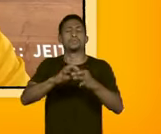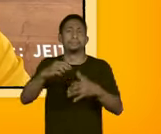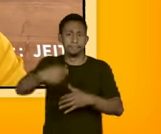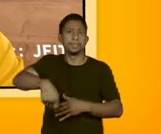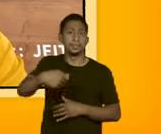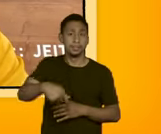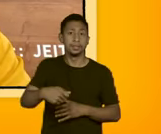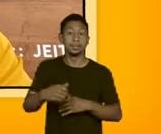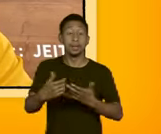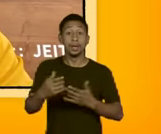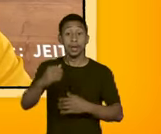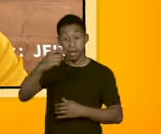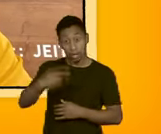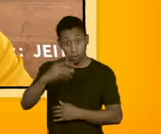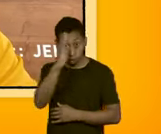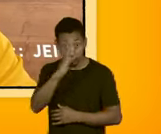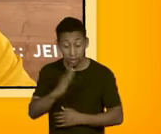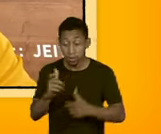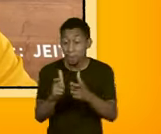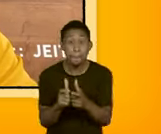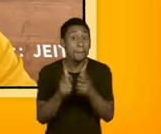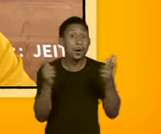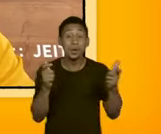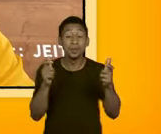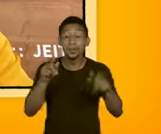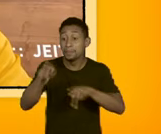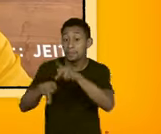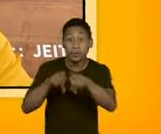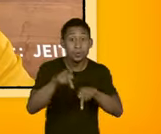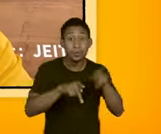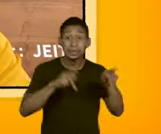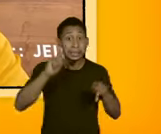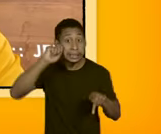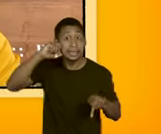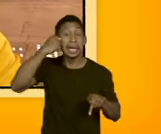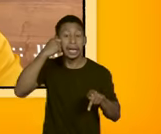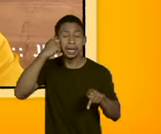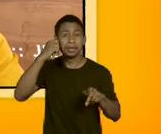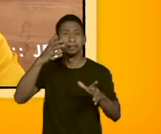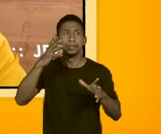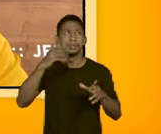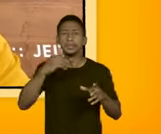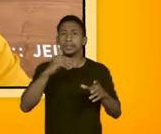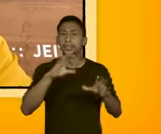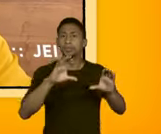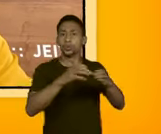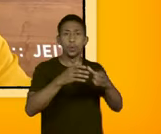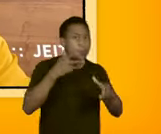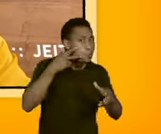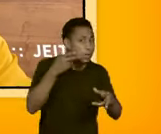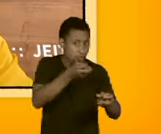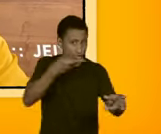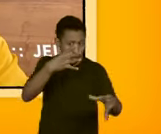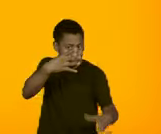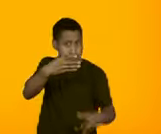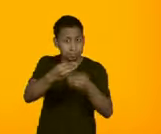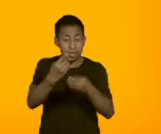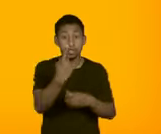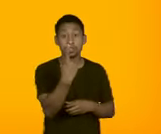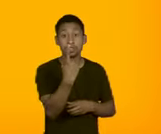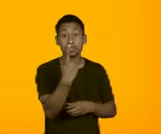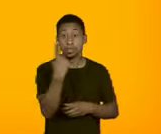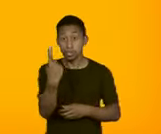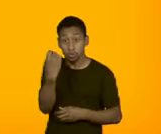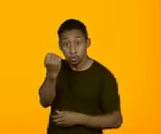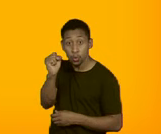país como o Brasil, que tem como maioria a população negra, que somada com a indígena formam mais de 118 milhões de pessoas. As